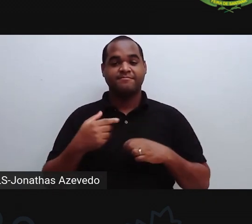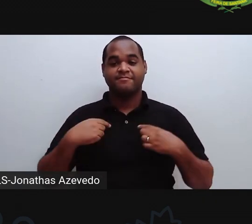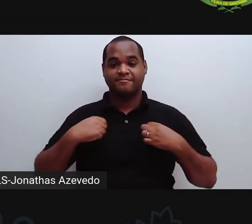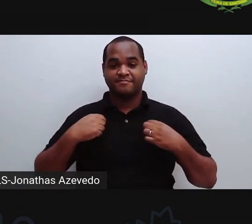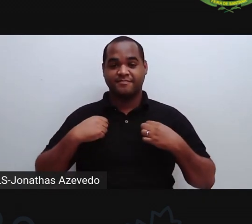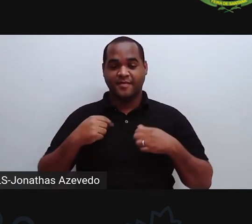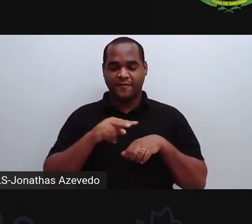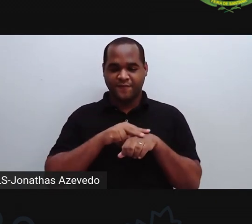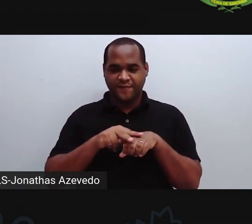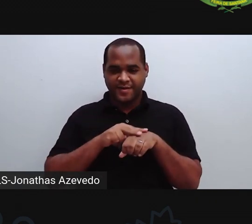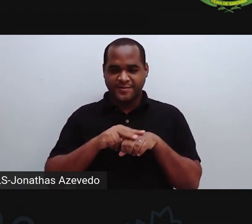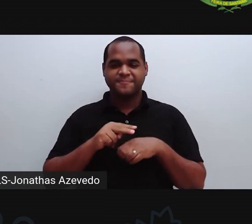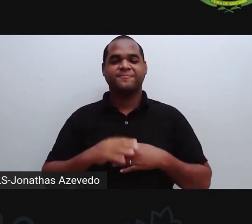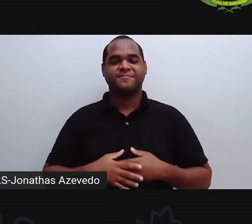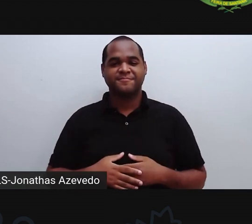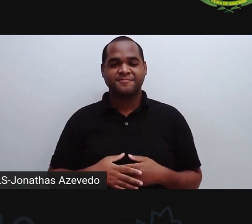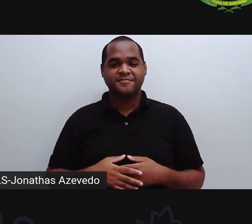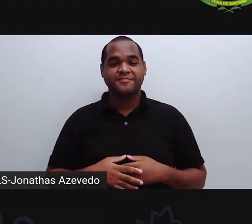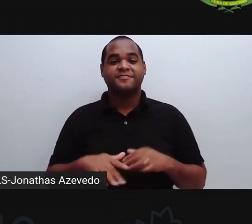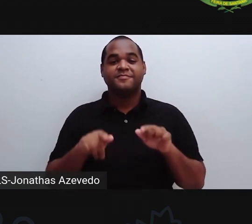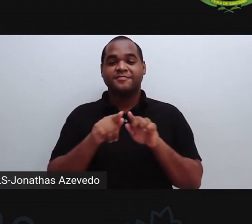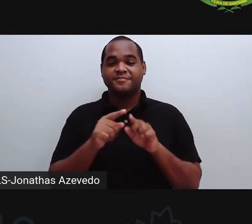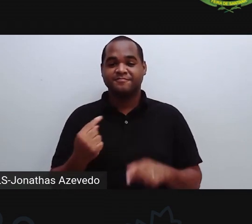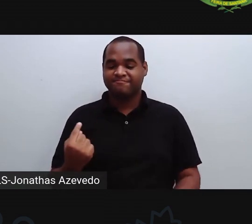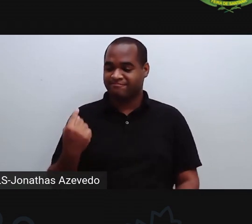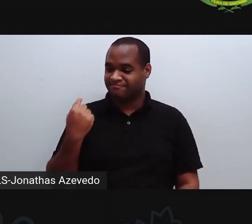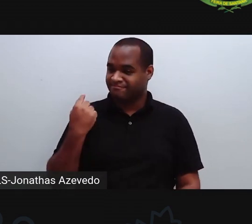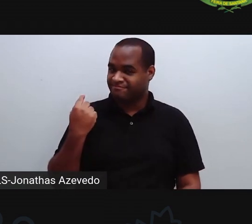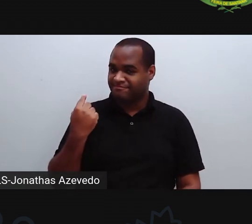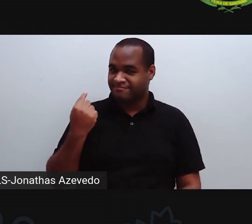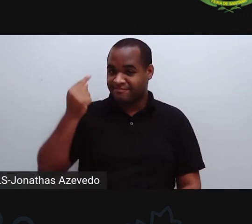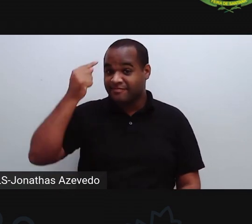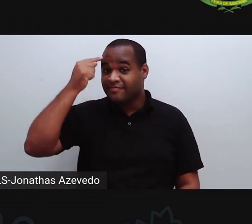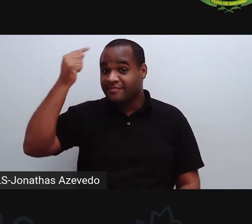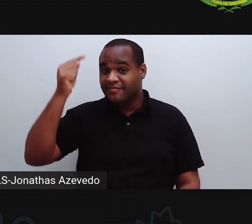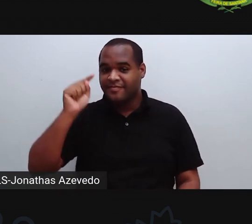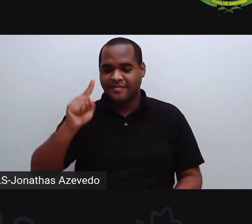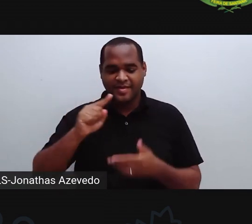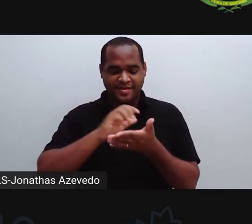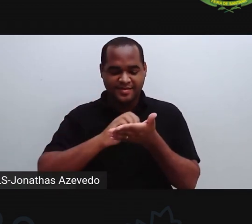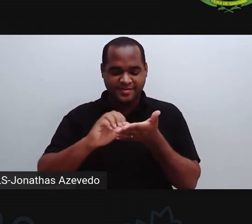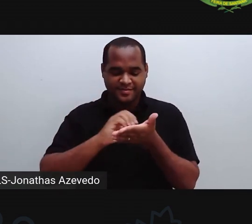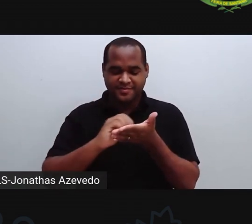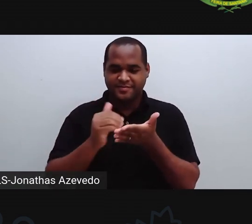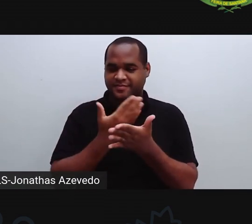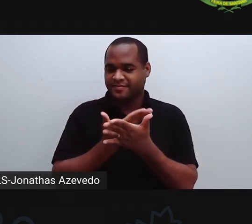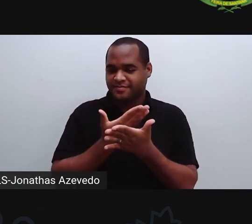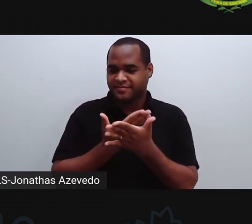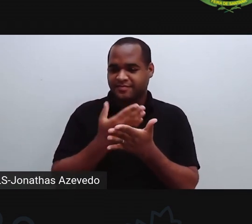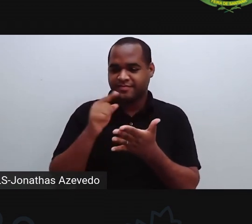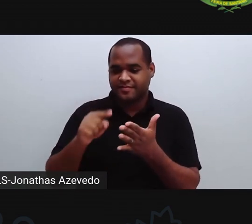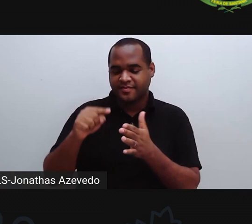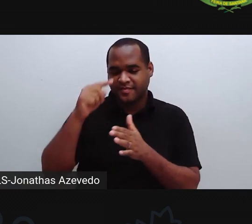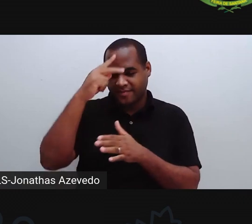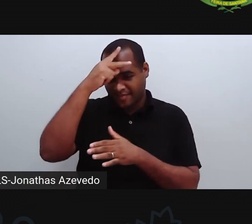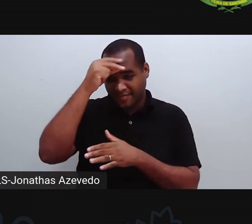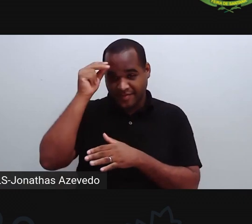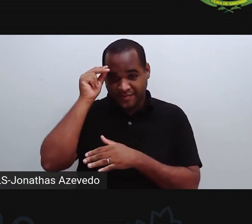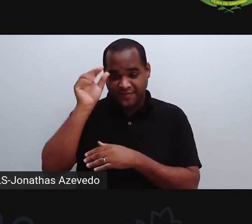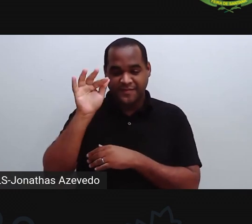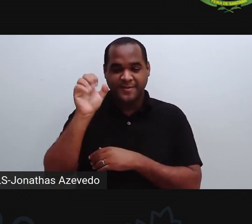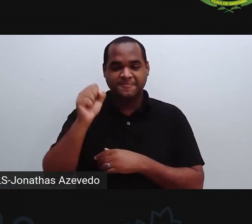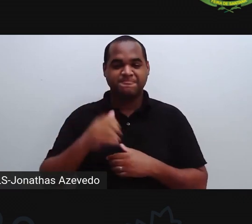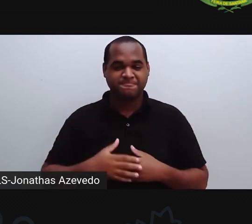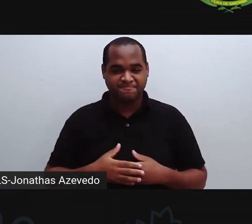blusa verde clarinho. Aqui atrás de mim tem a logo da Prefeitura Municipal de Feira de Santana e da Secretaria Municipal de Educação.